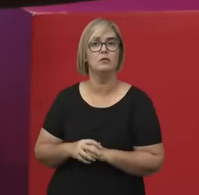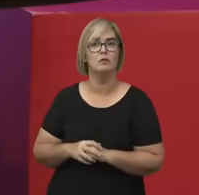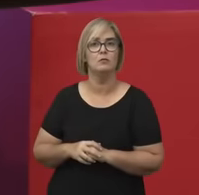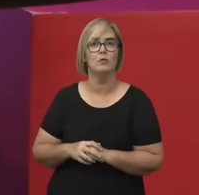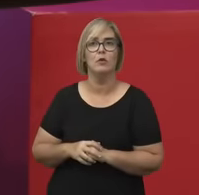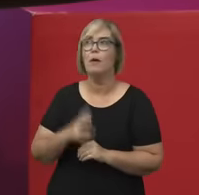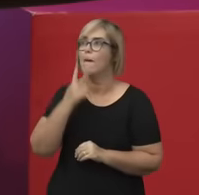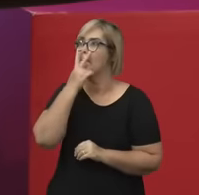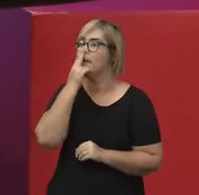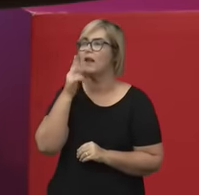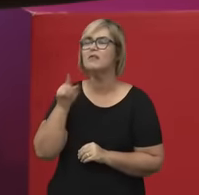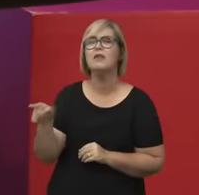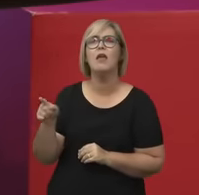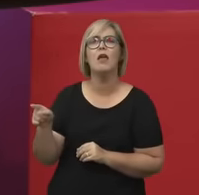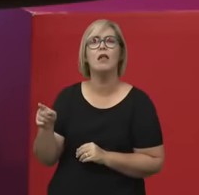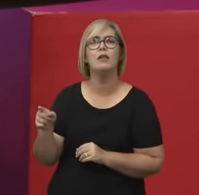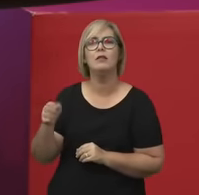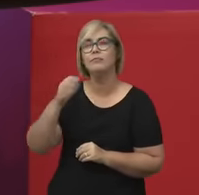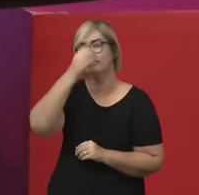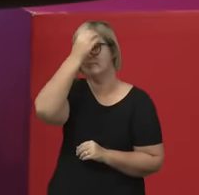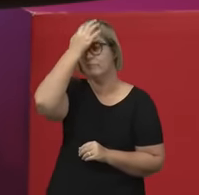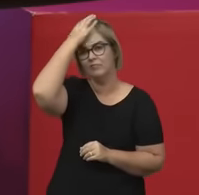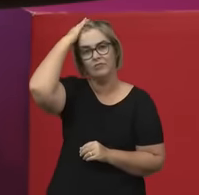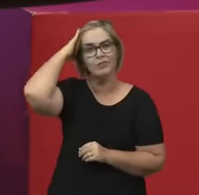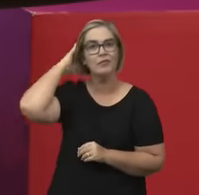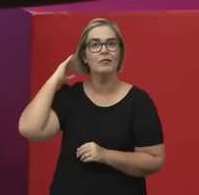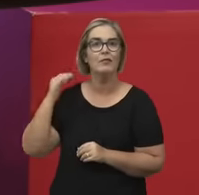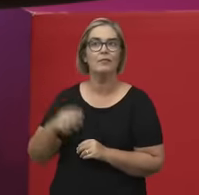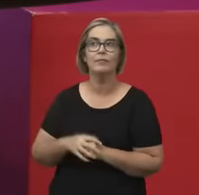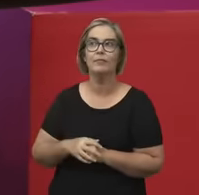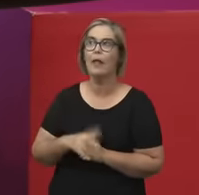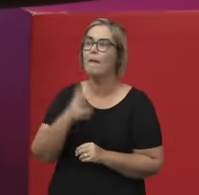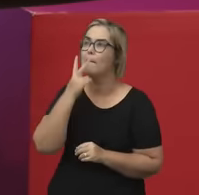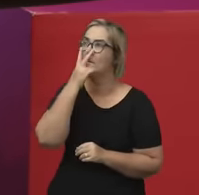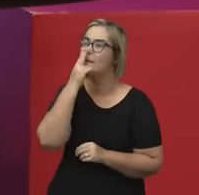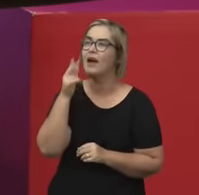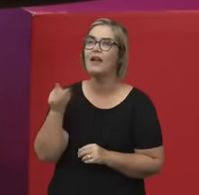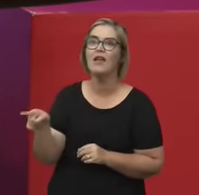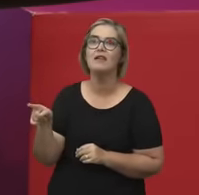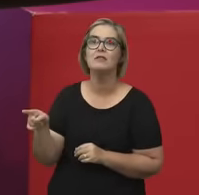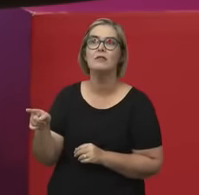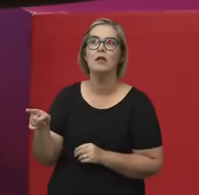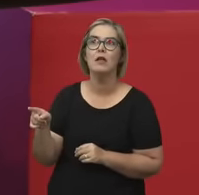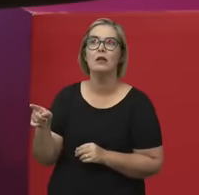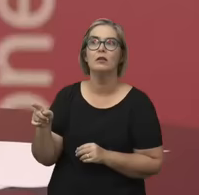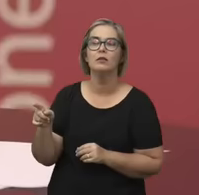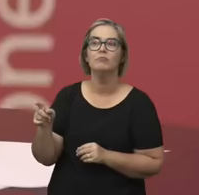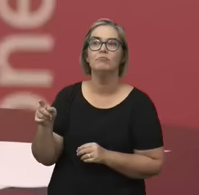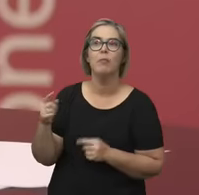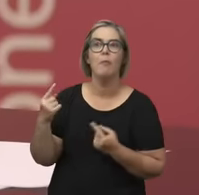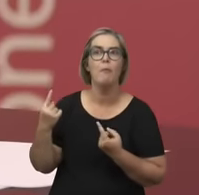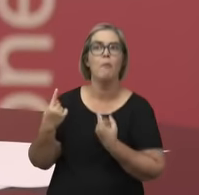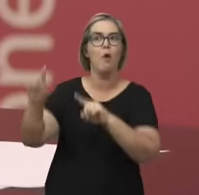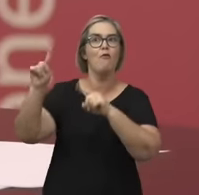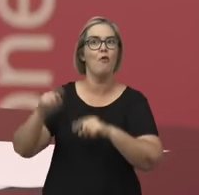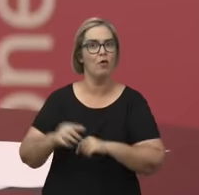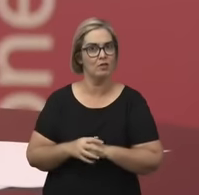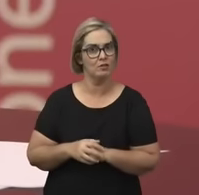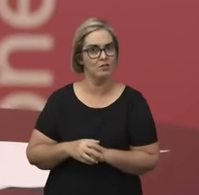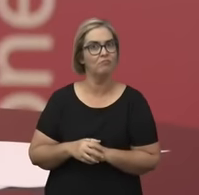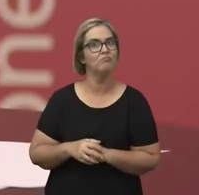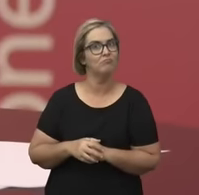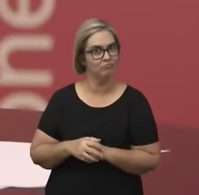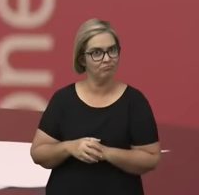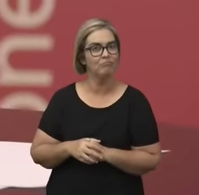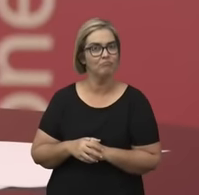um, um, um, enfim, um martelo, né? Para chamar o Nietzsche também para o debate como um martelo. Ele vai ali,